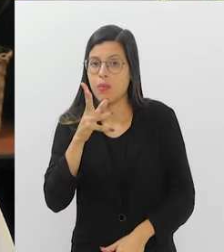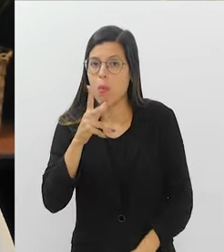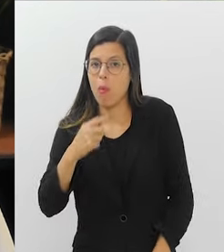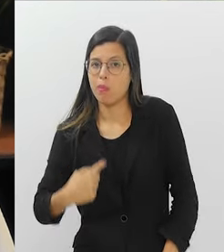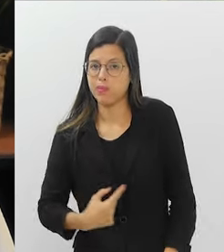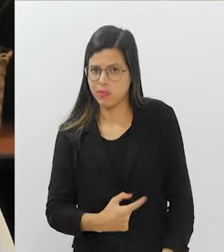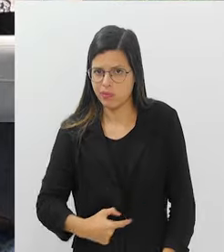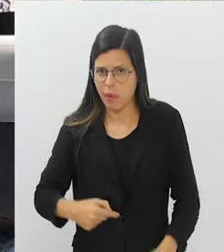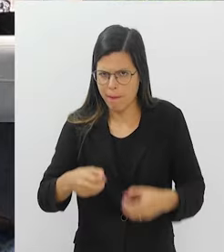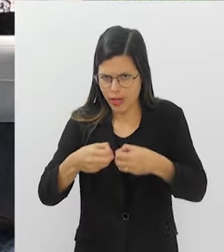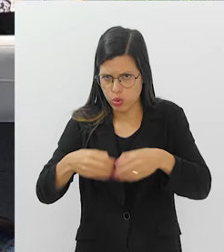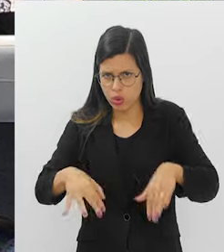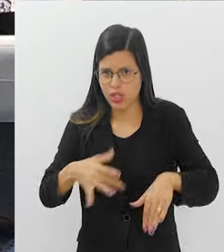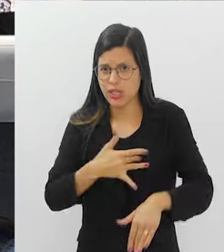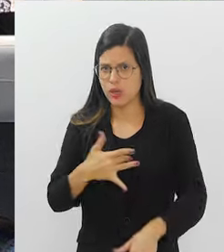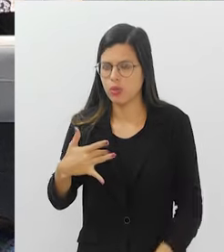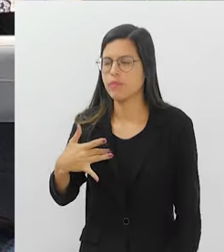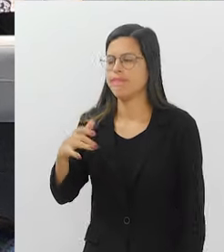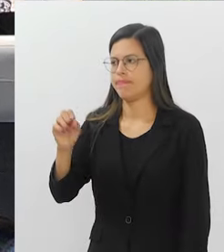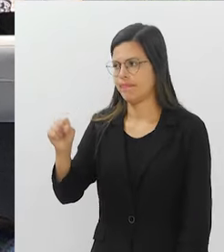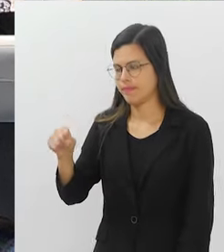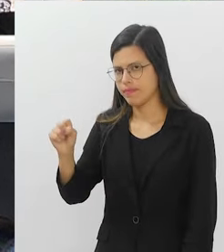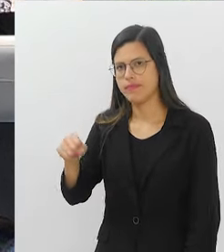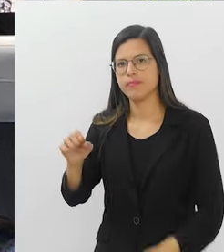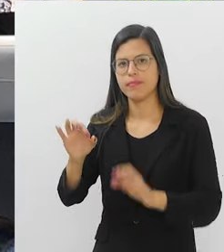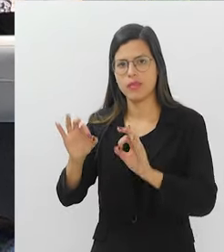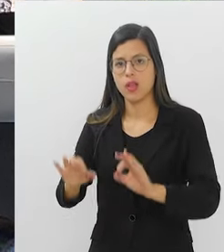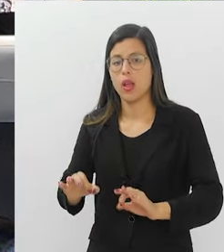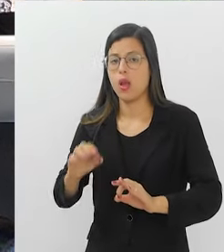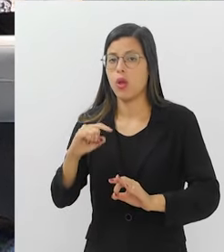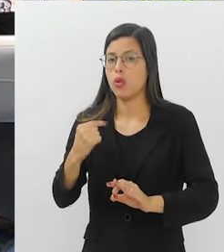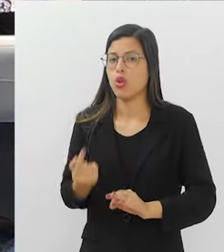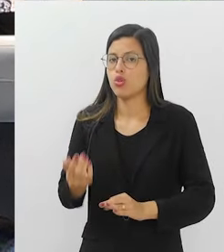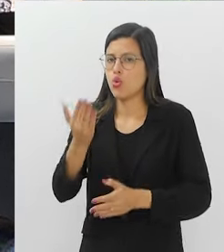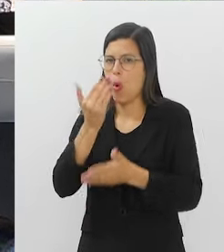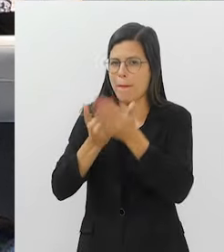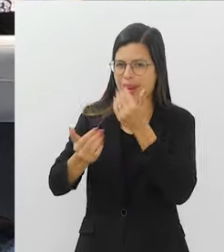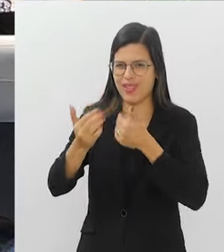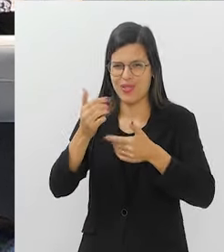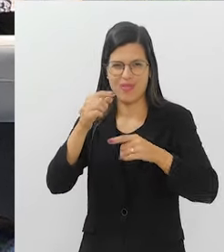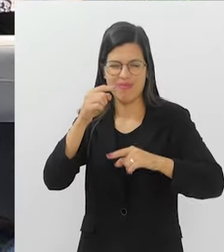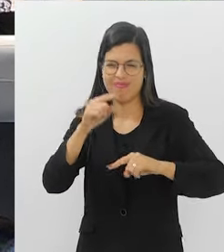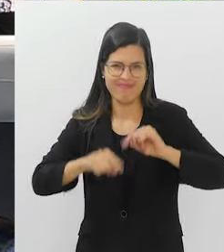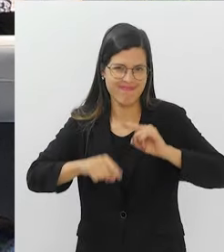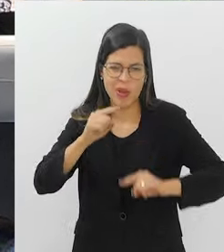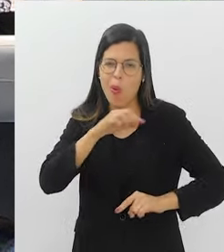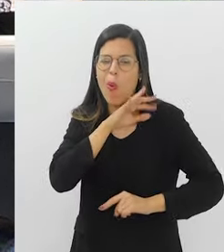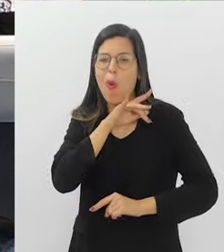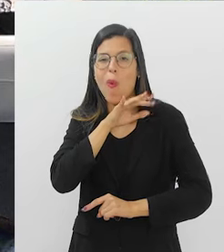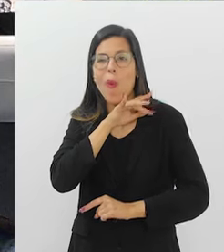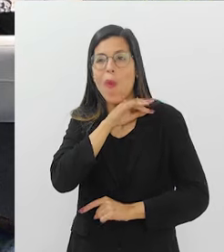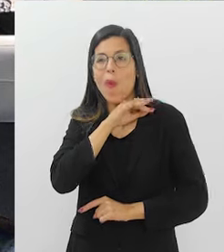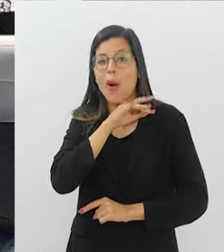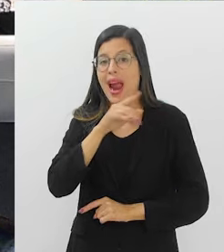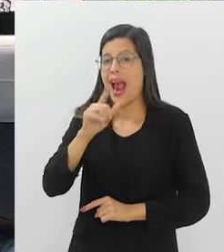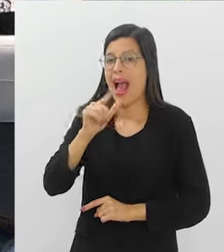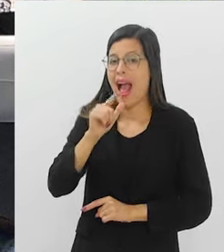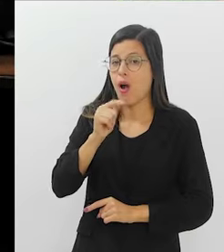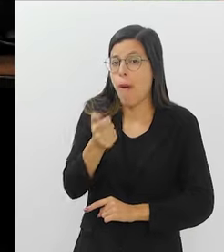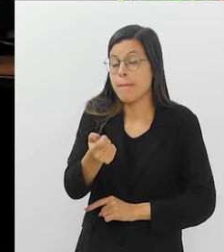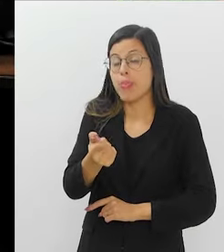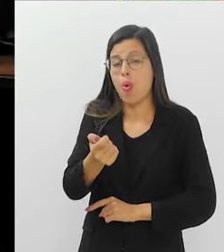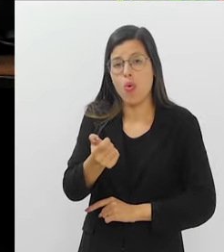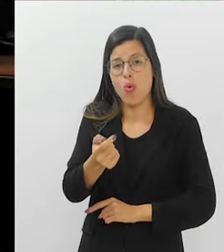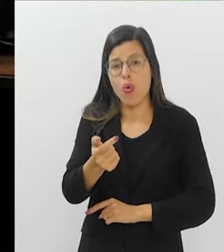prejudicial para a saúde? Mais prejudicial, com certeza. No que a gente está se alimentando de coisa ruim, bebe pouca